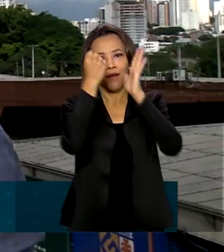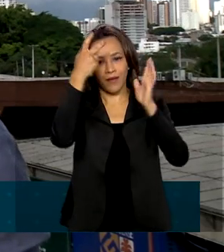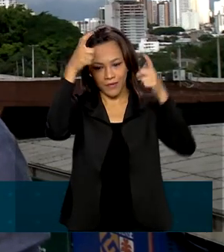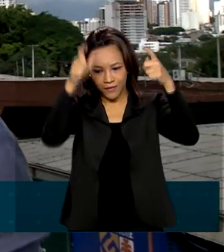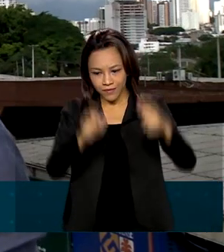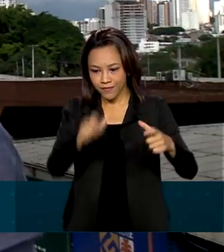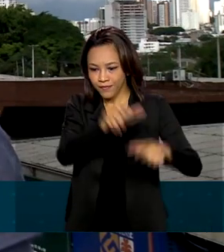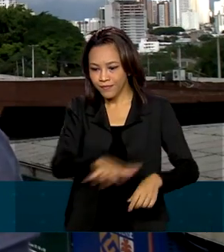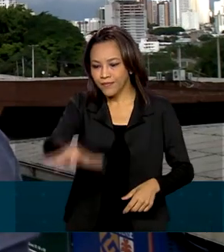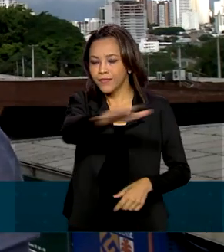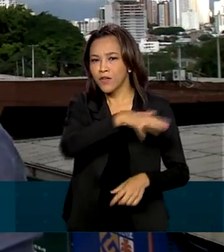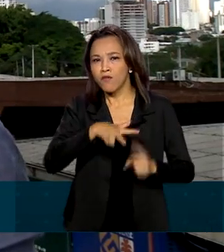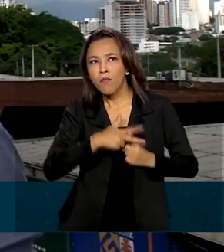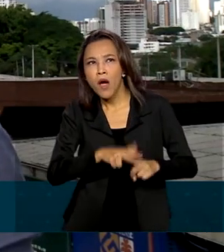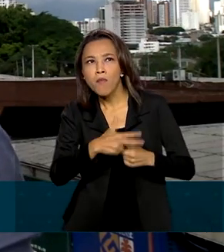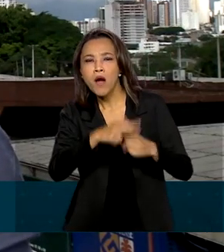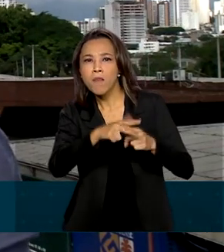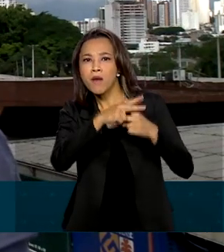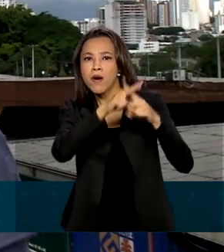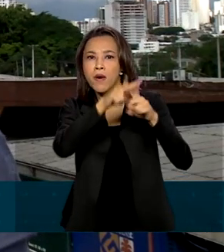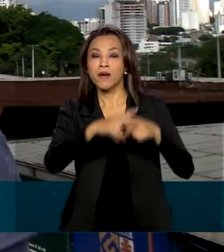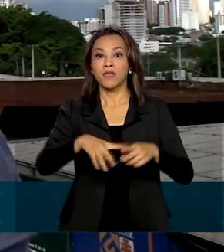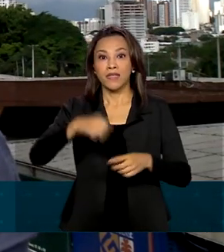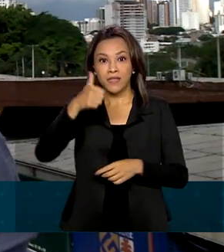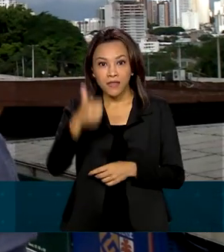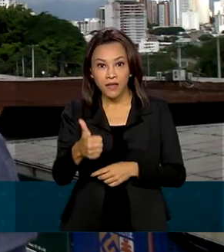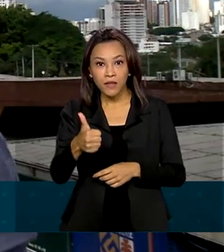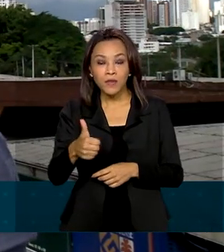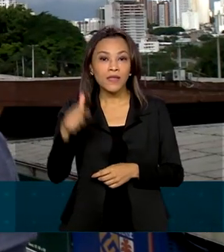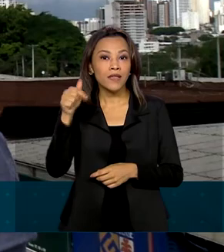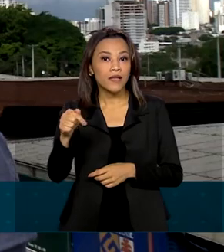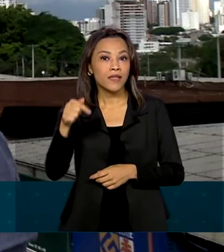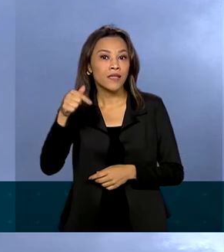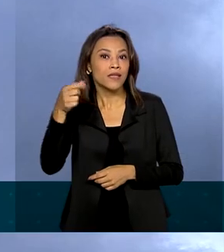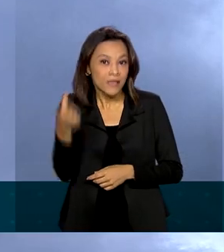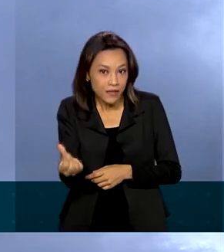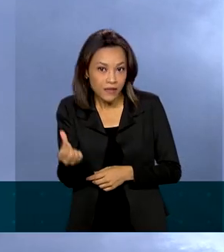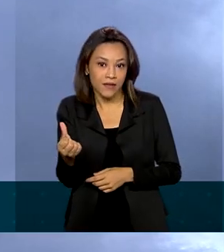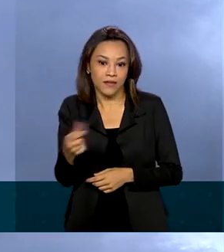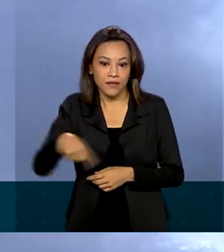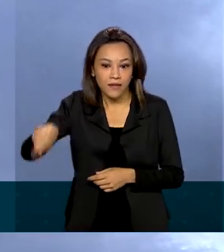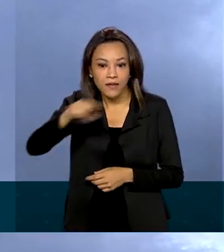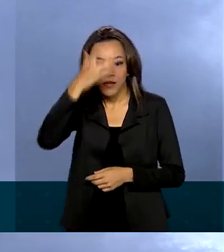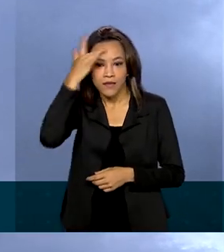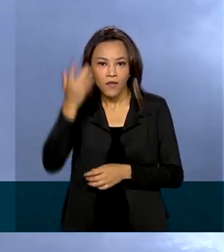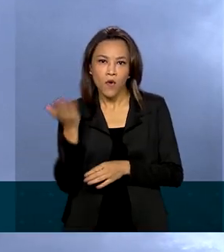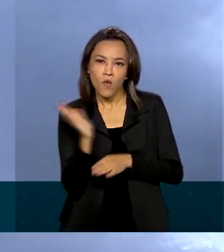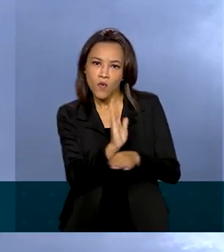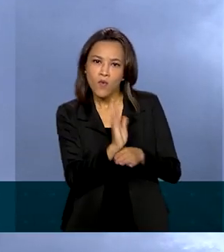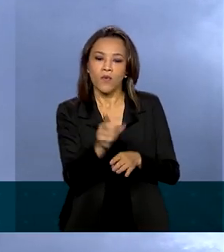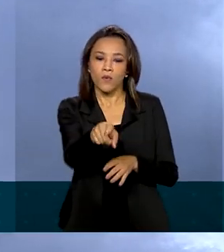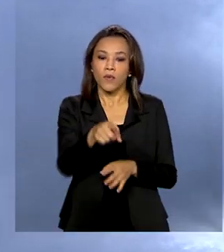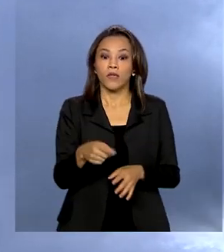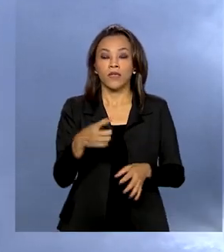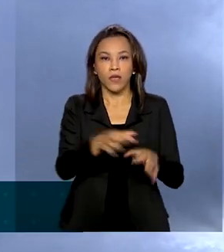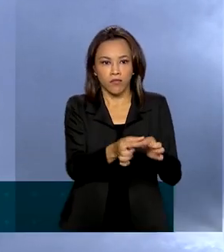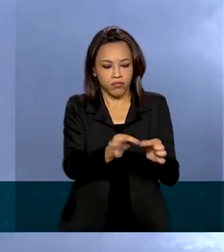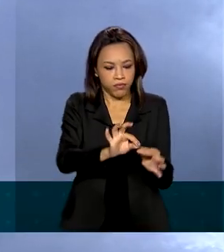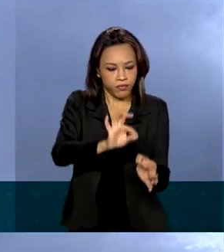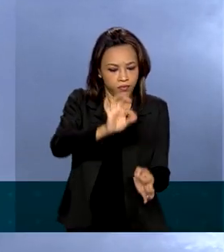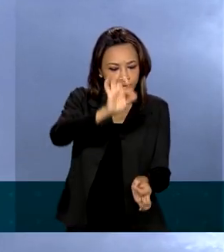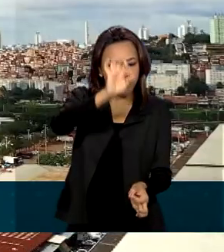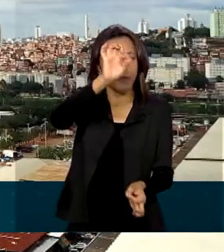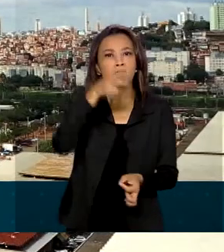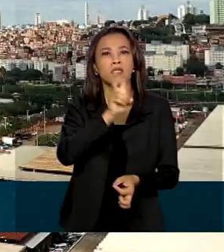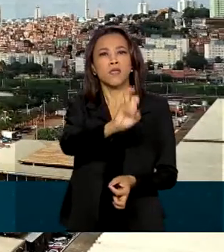restaurada com a ajuda de 176 permissionários. A Torre do Relógio tem 52 metros